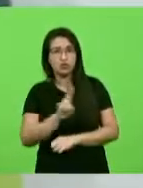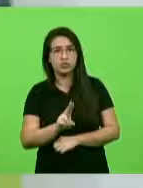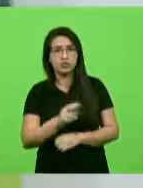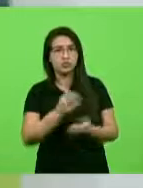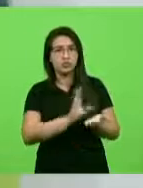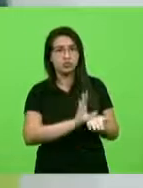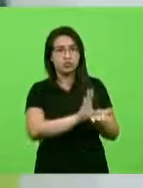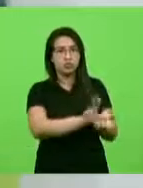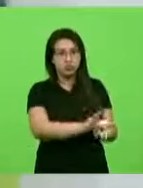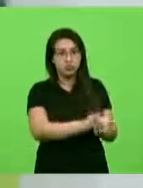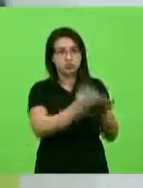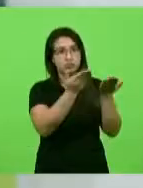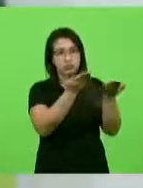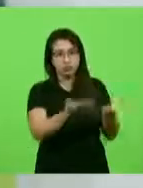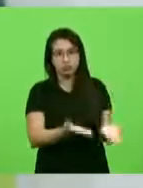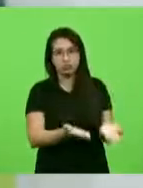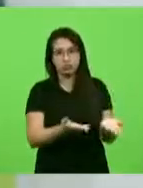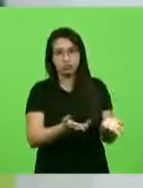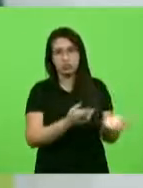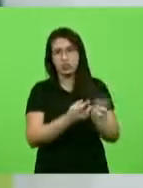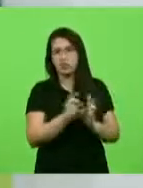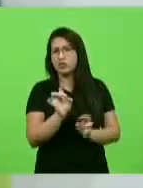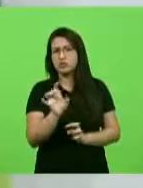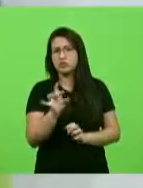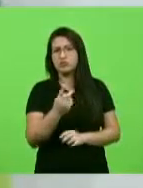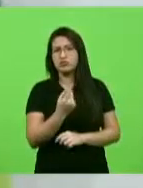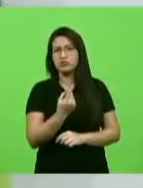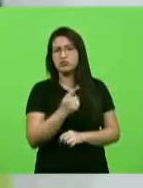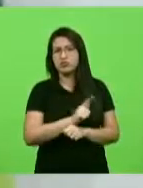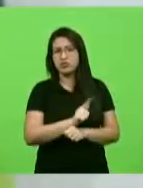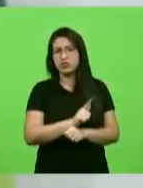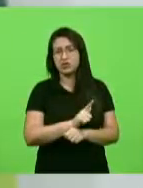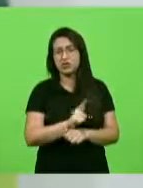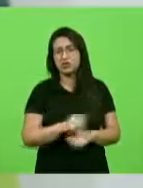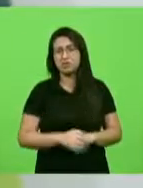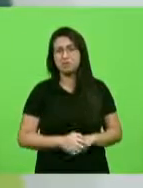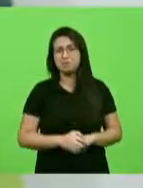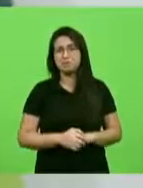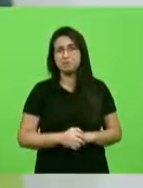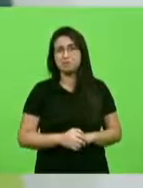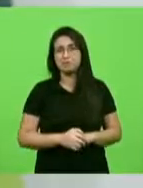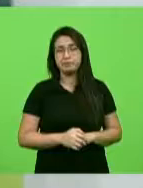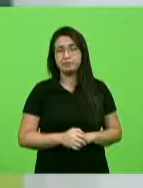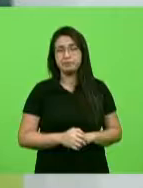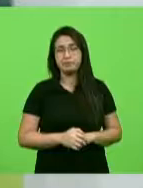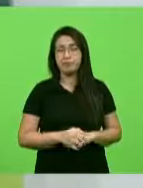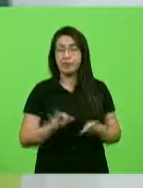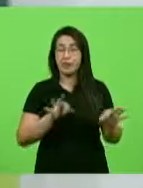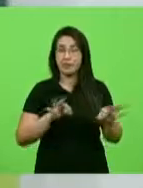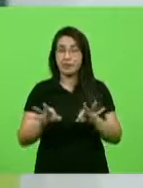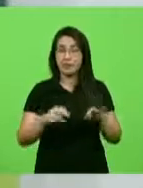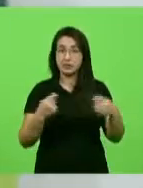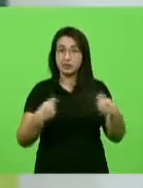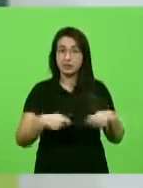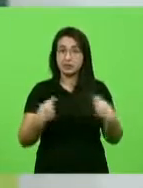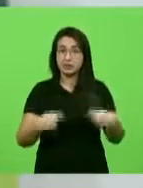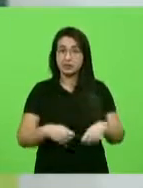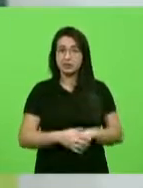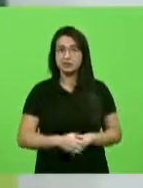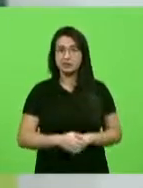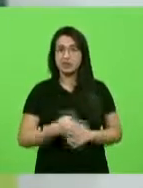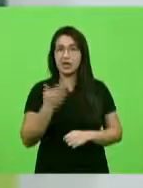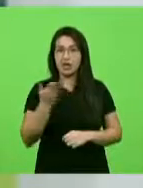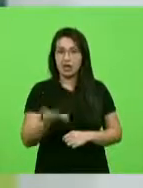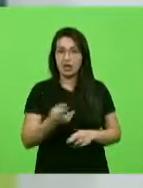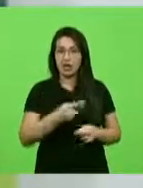endireçados. O senhor foi um gestor, deputado Valnei Weber, então o senhor faz um planejamento. E aquele que é dono de uma empresa,